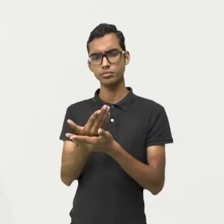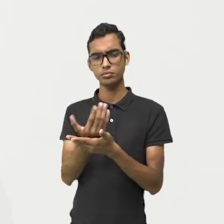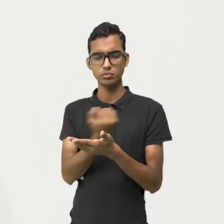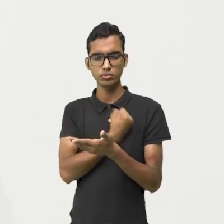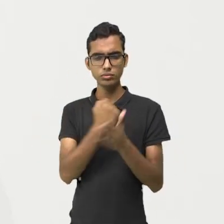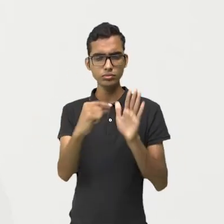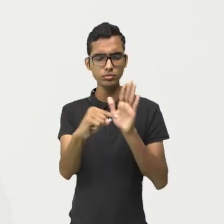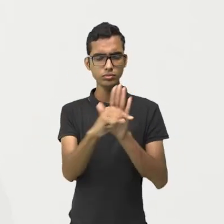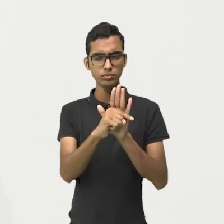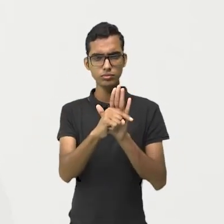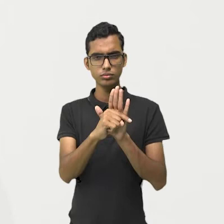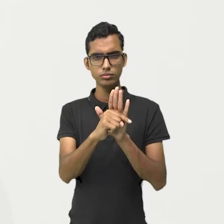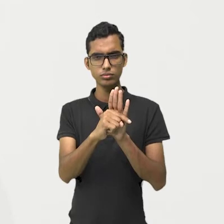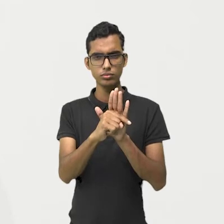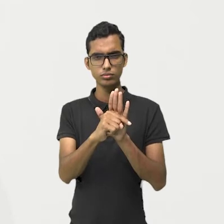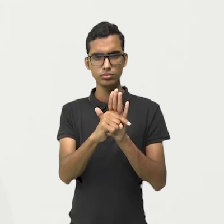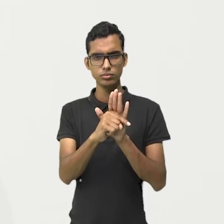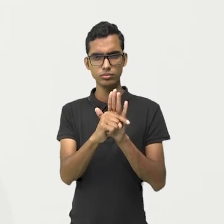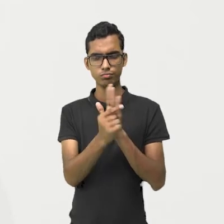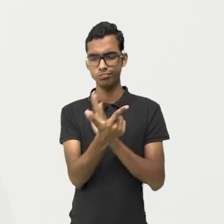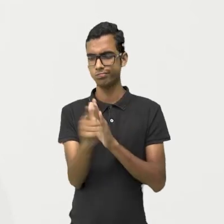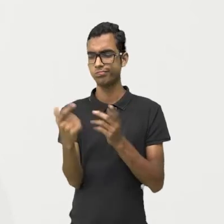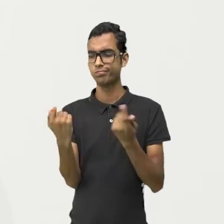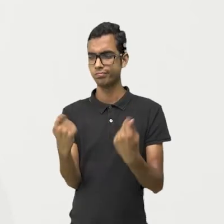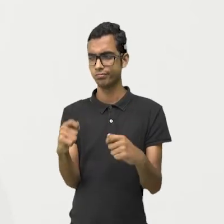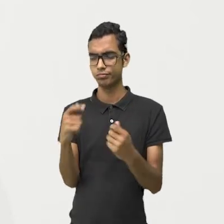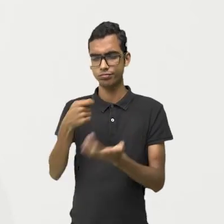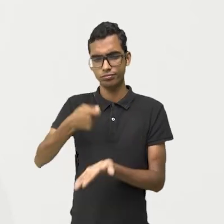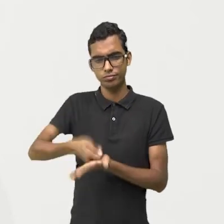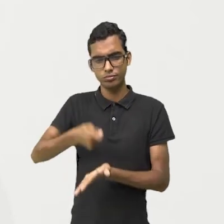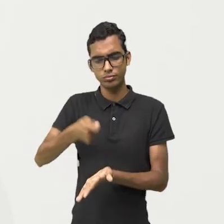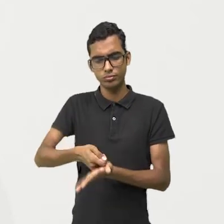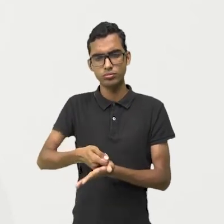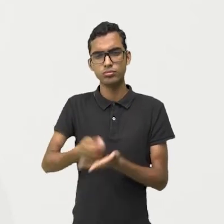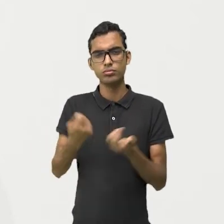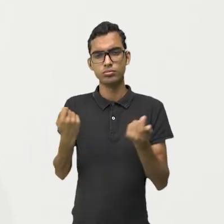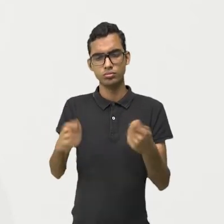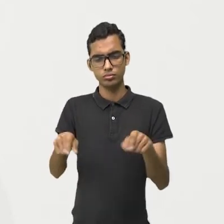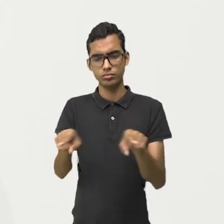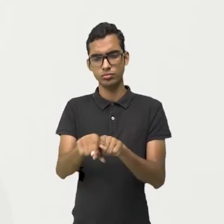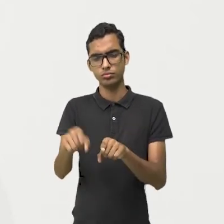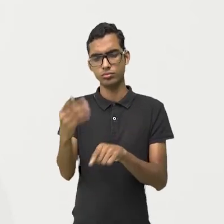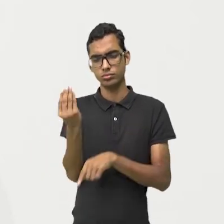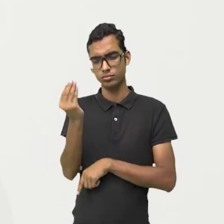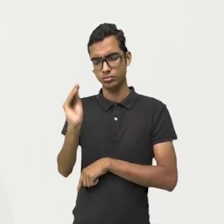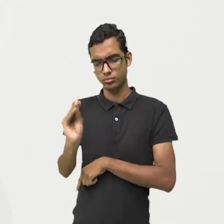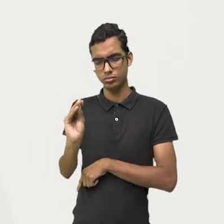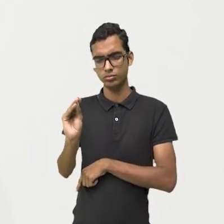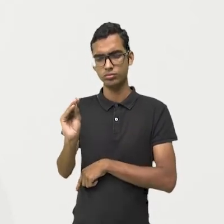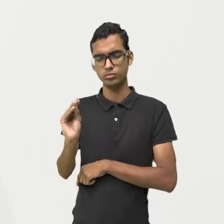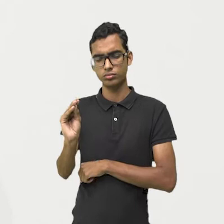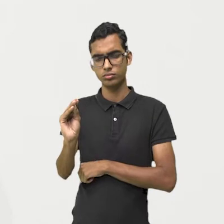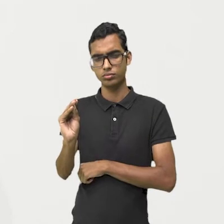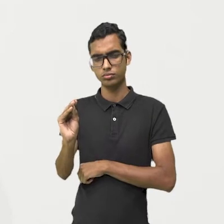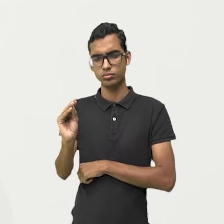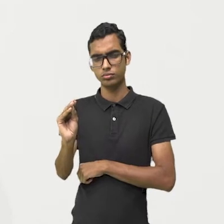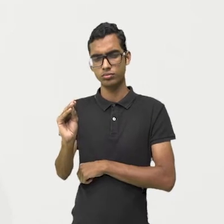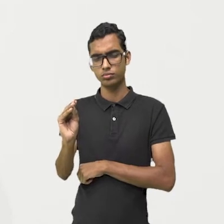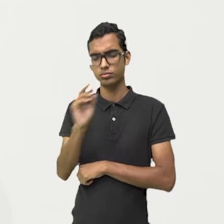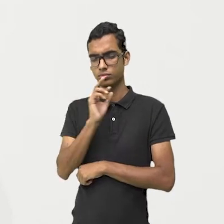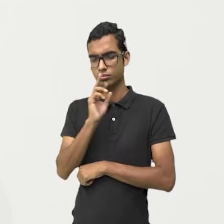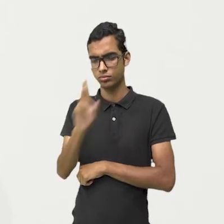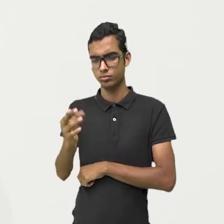negativo, o pessoal não tem para onde correr. Você, obrigatoriamente, você tem que colocar a